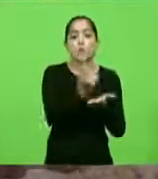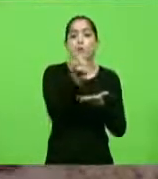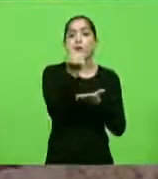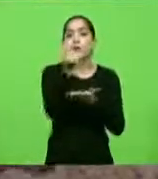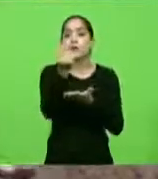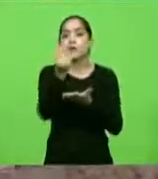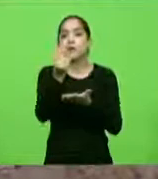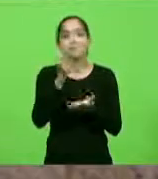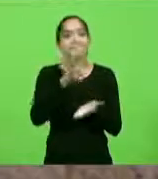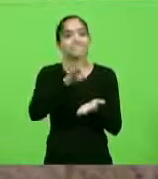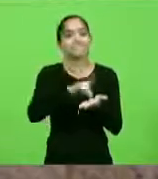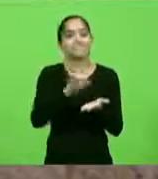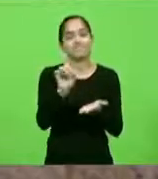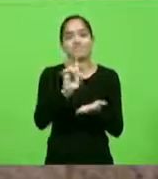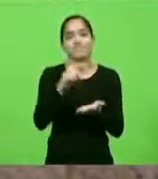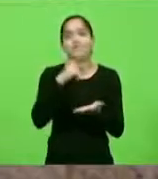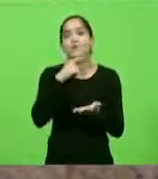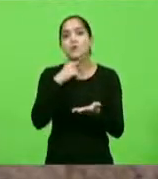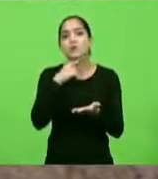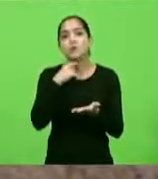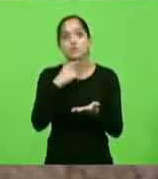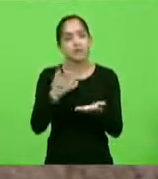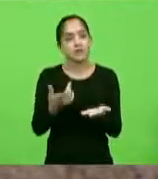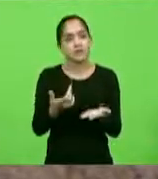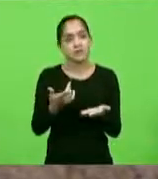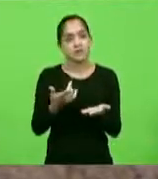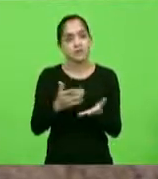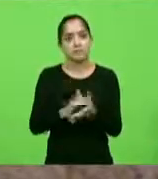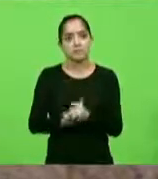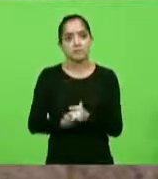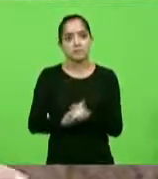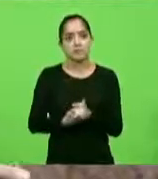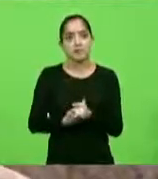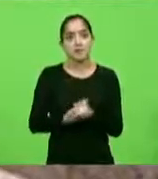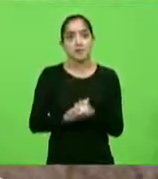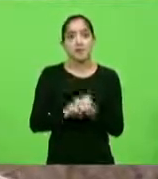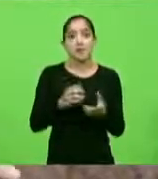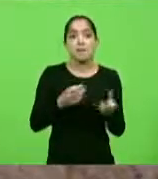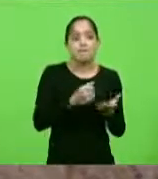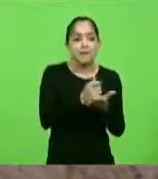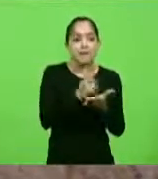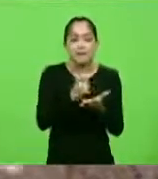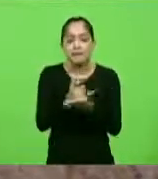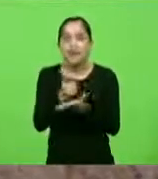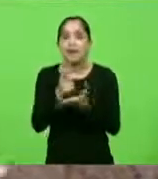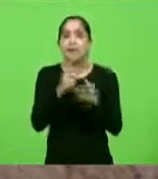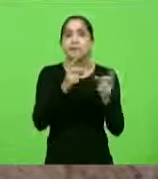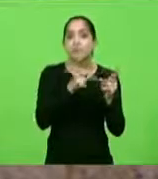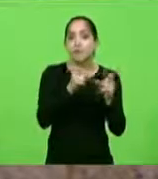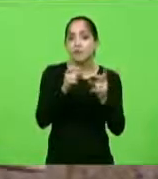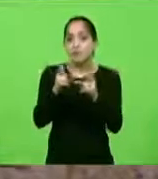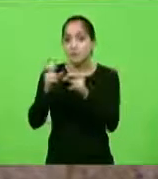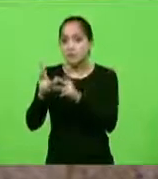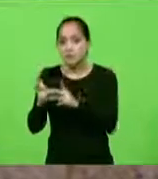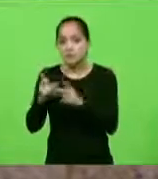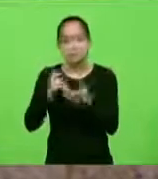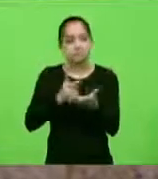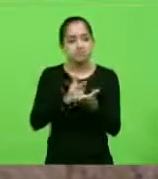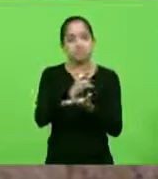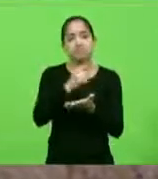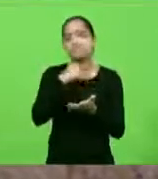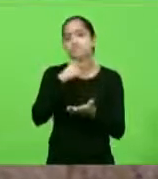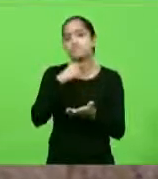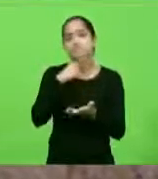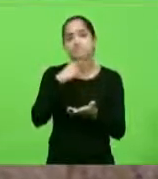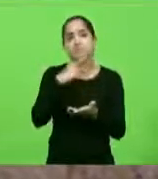acontecendo. Esses restaurantes, eles não estão podendo faturar e vender e sobreviver por